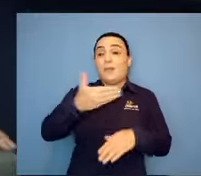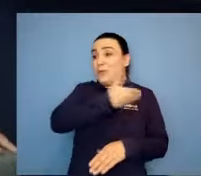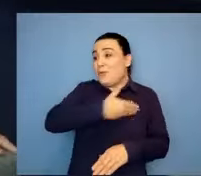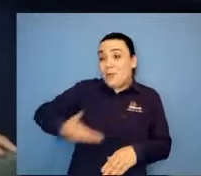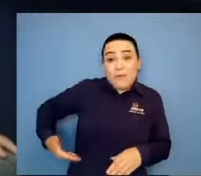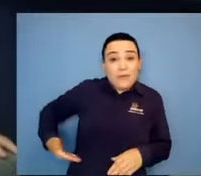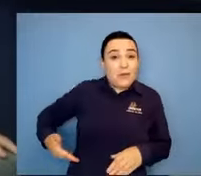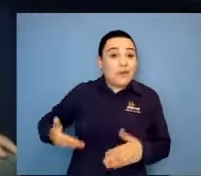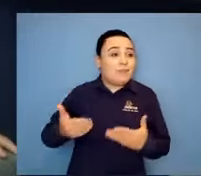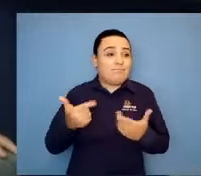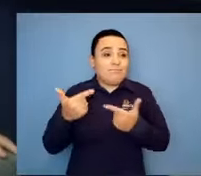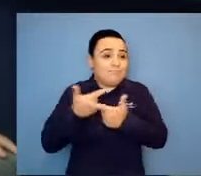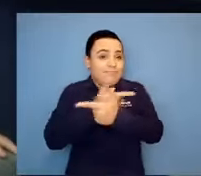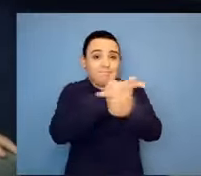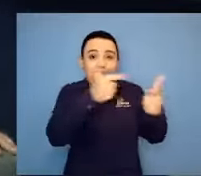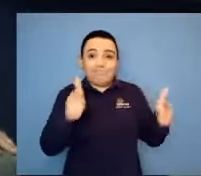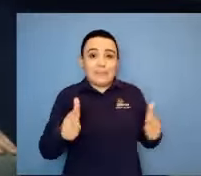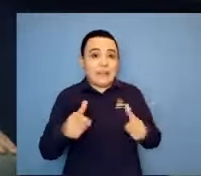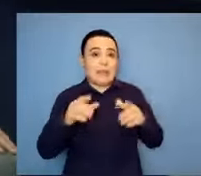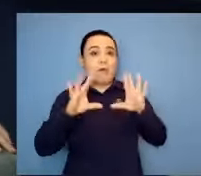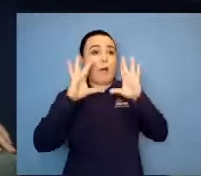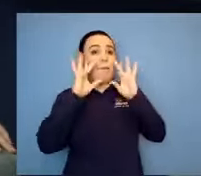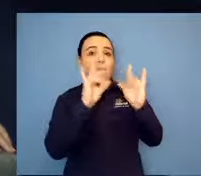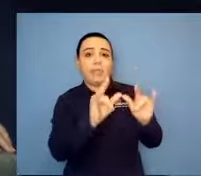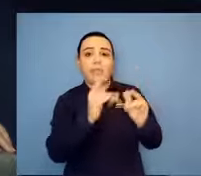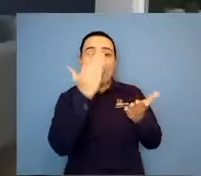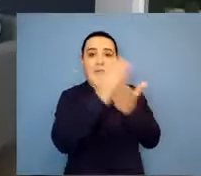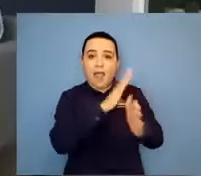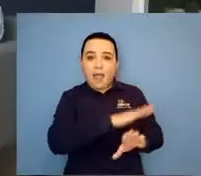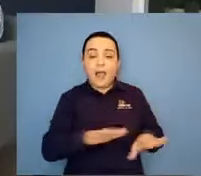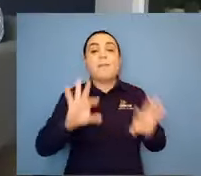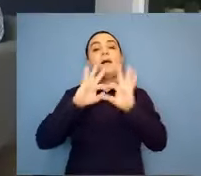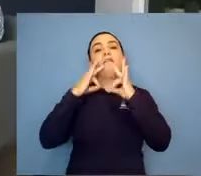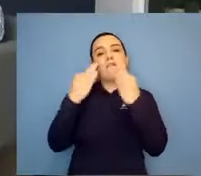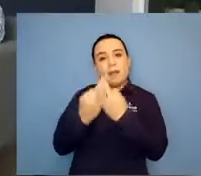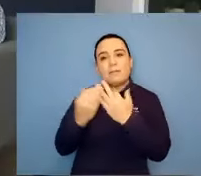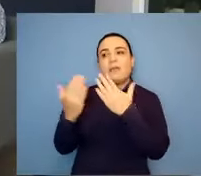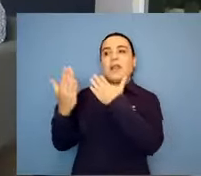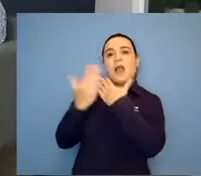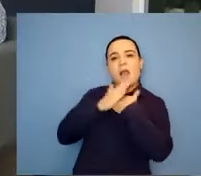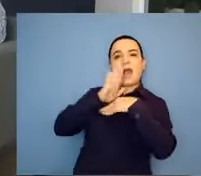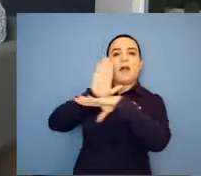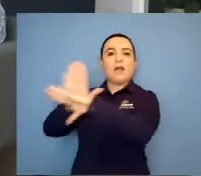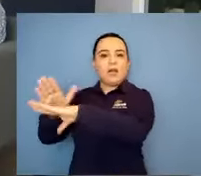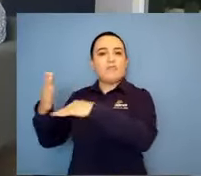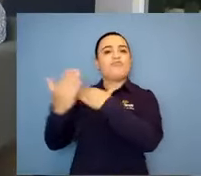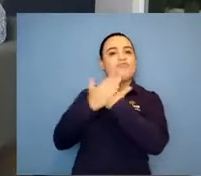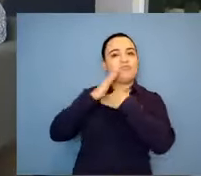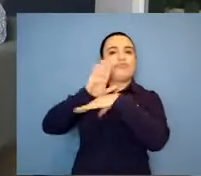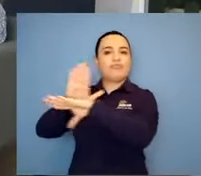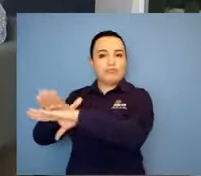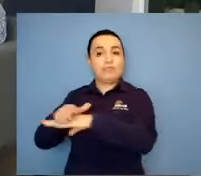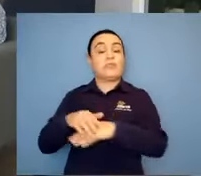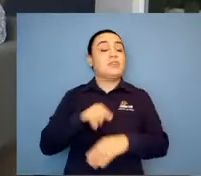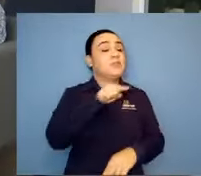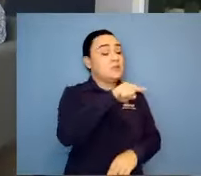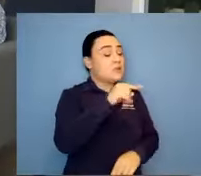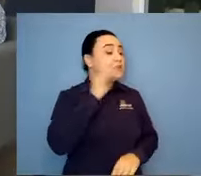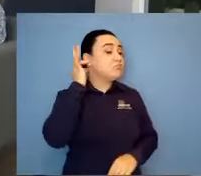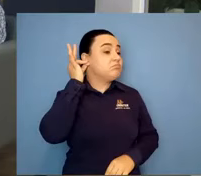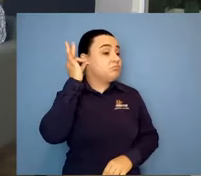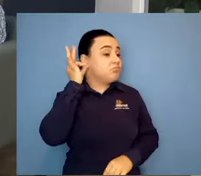as famílias se ajudam. Se ajudam. Olha que recurso espetacular, né? Que você começou aí com a corrente do bem.